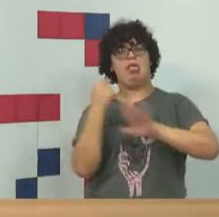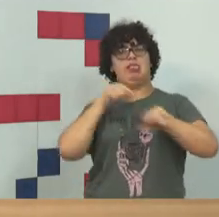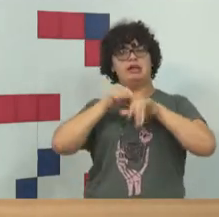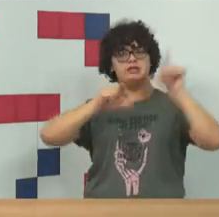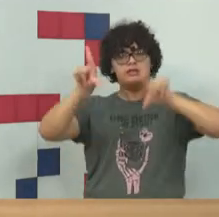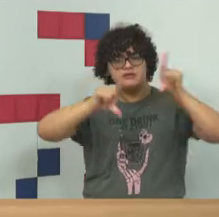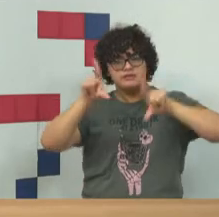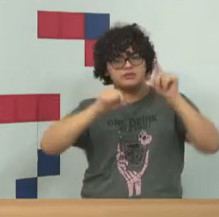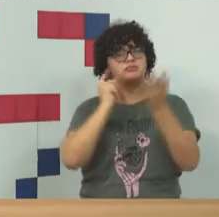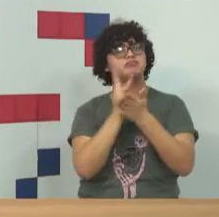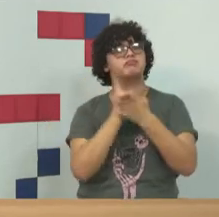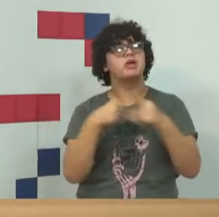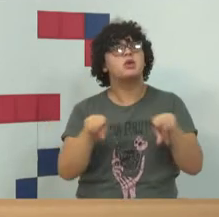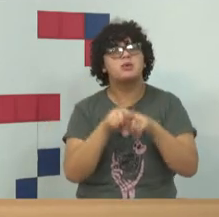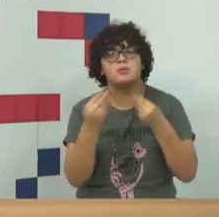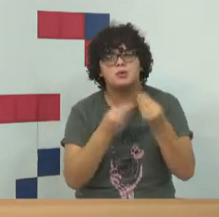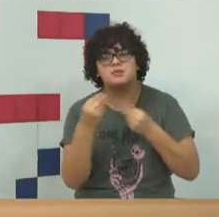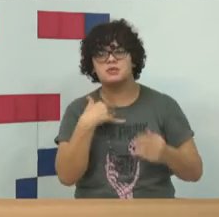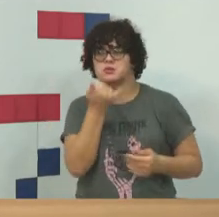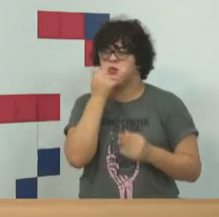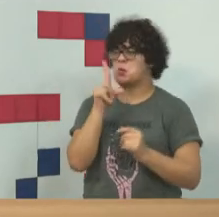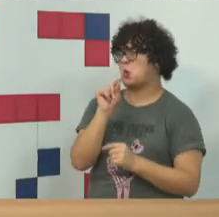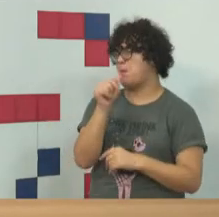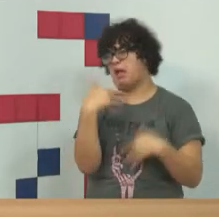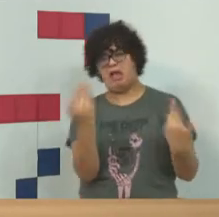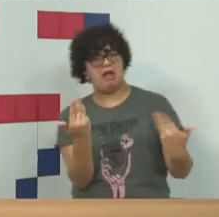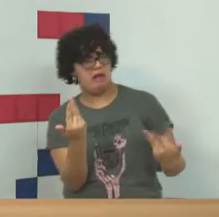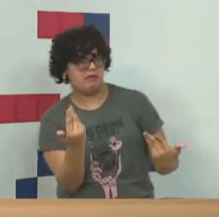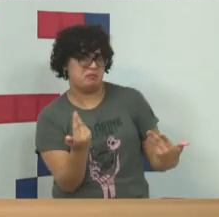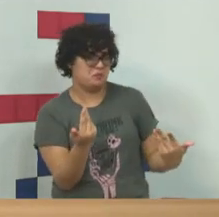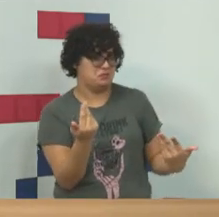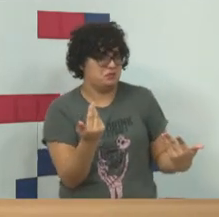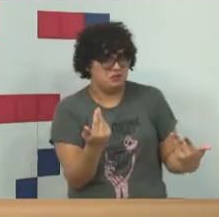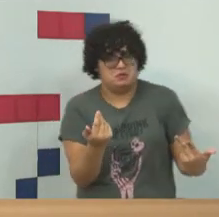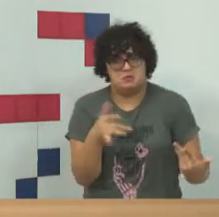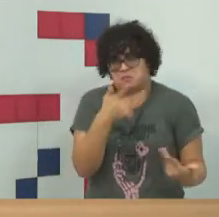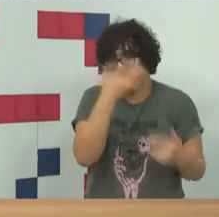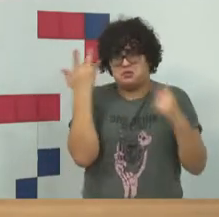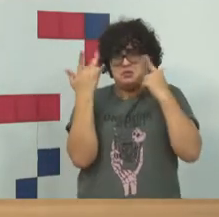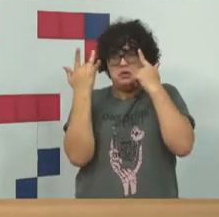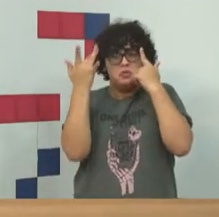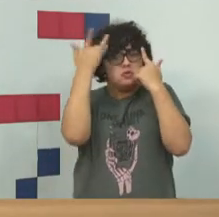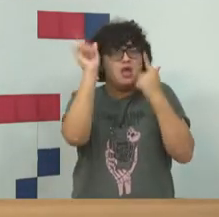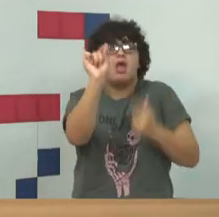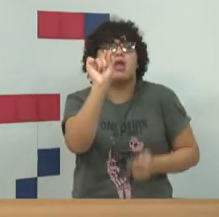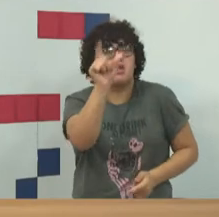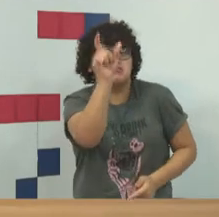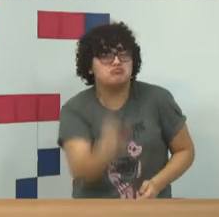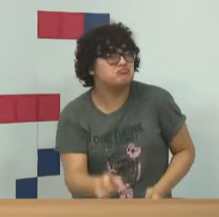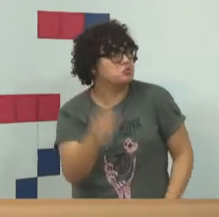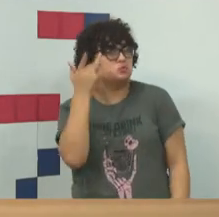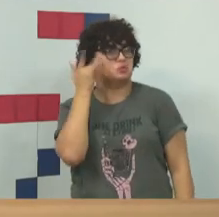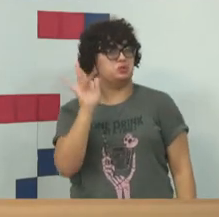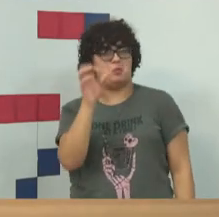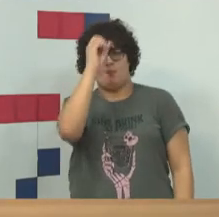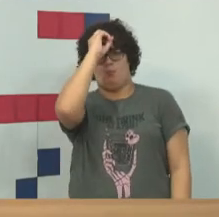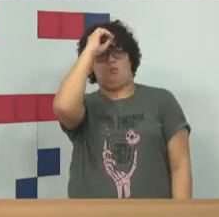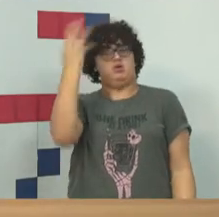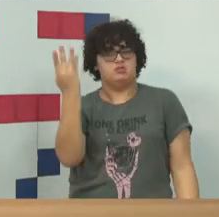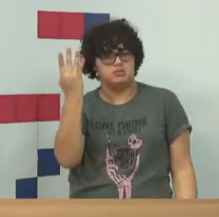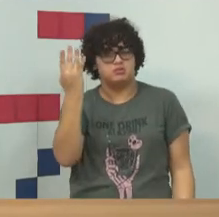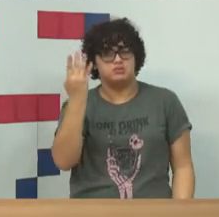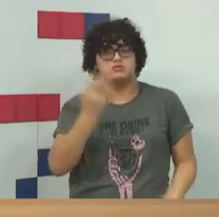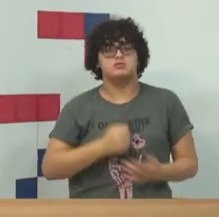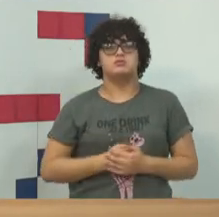monitor, com a desculpa de serem pessoas que a gente não sabe quem são, as pessoas anônimas,